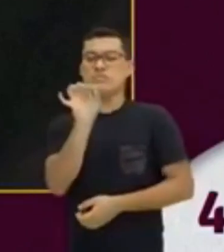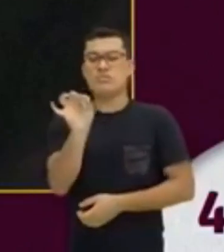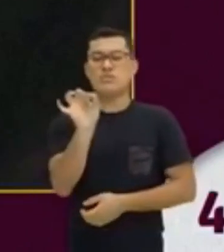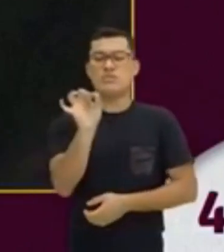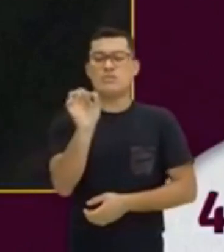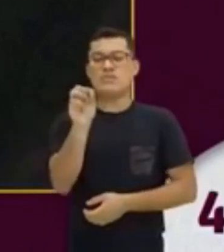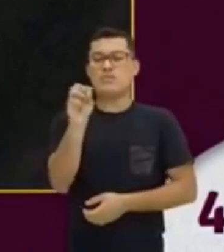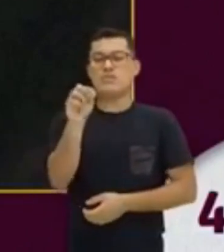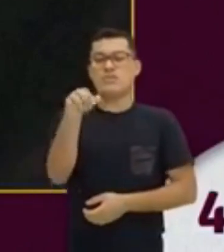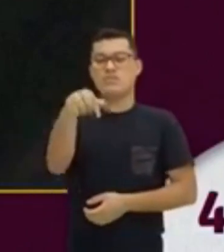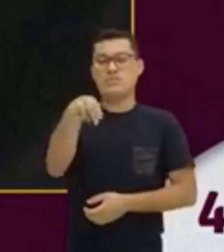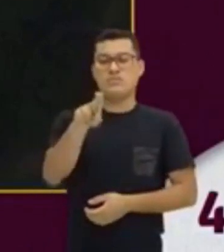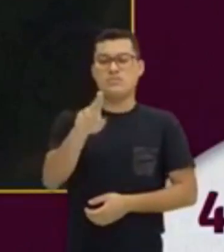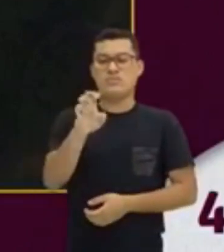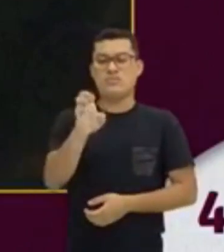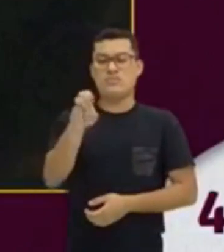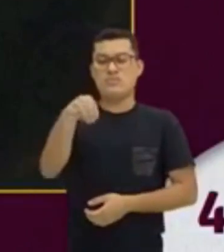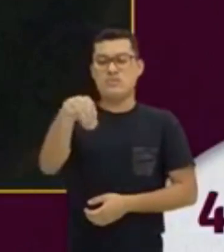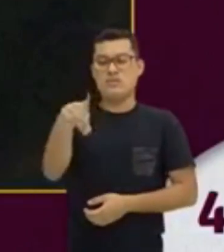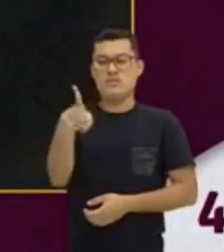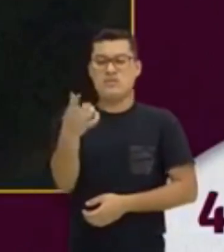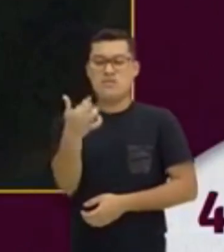sou?